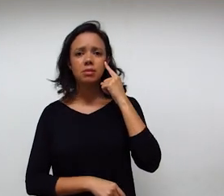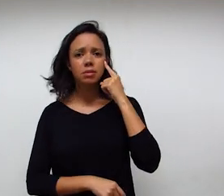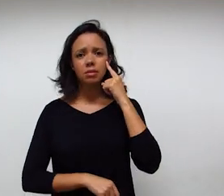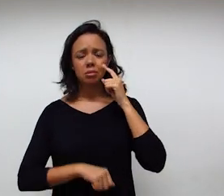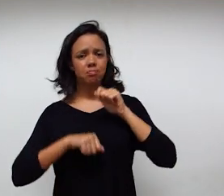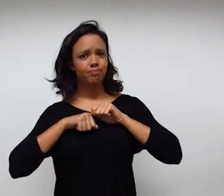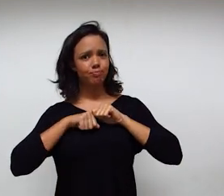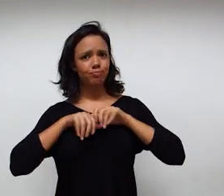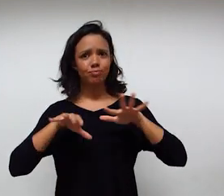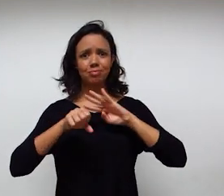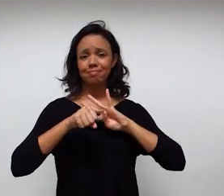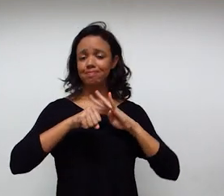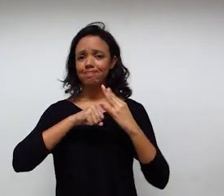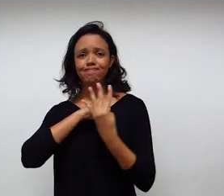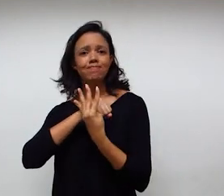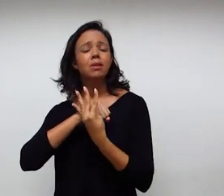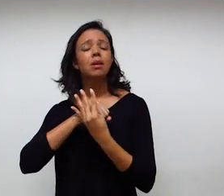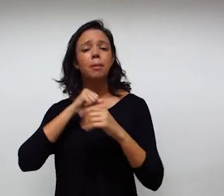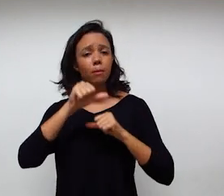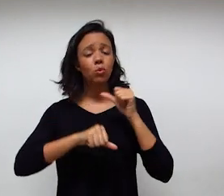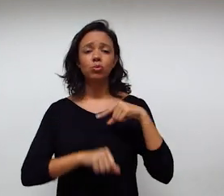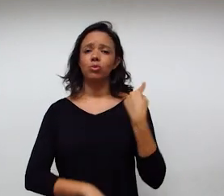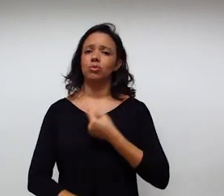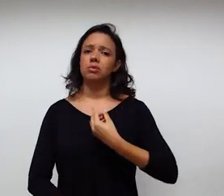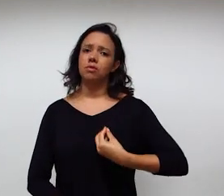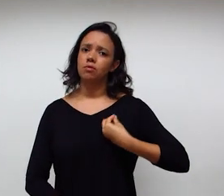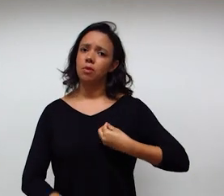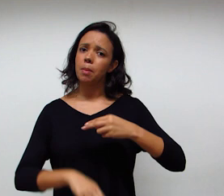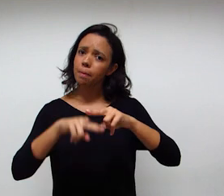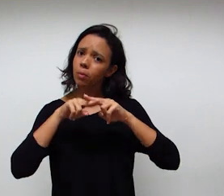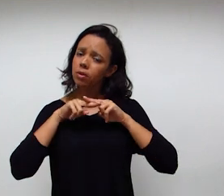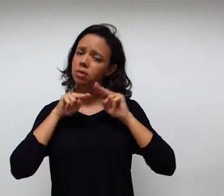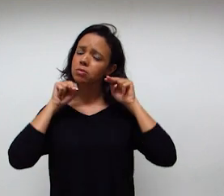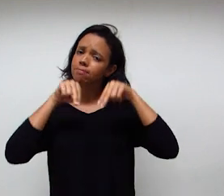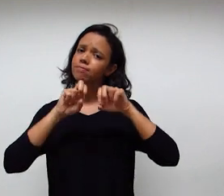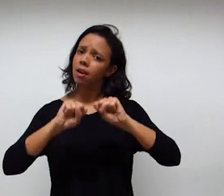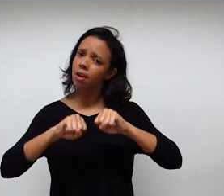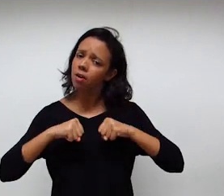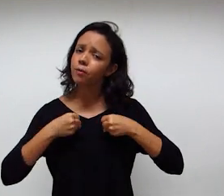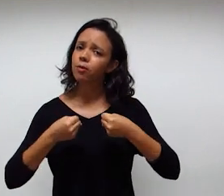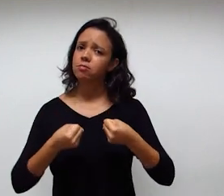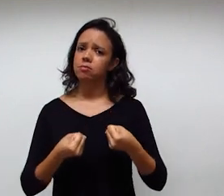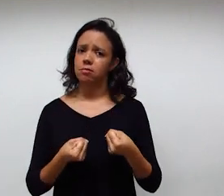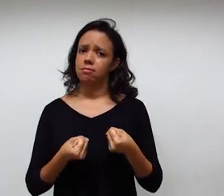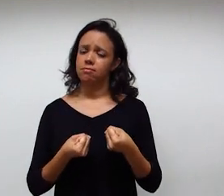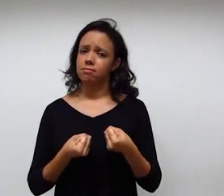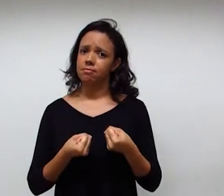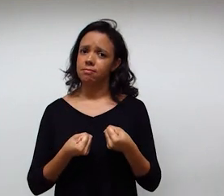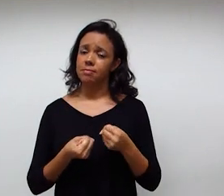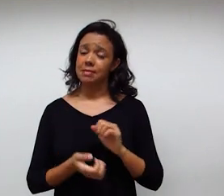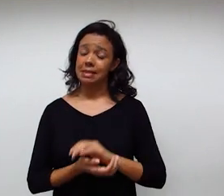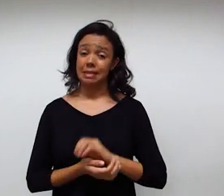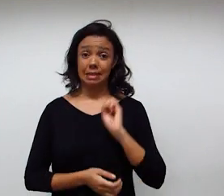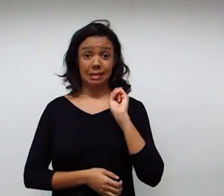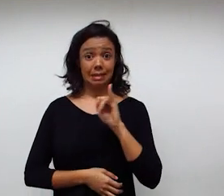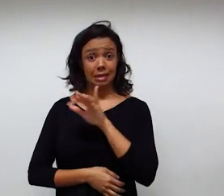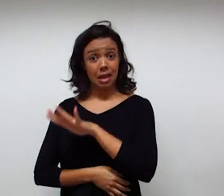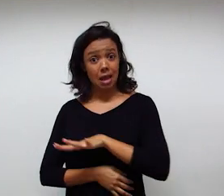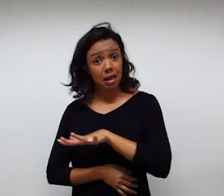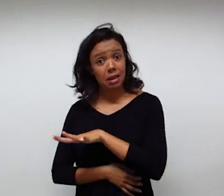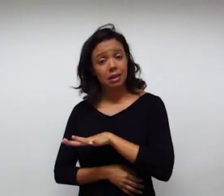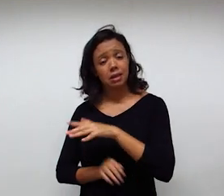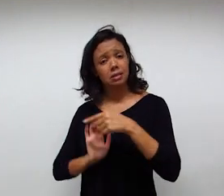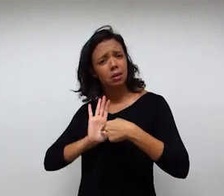A pandemia do coronavírus modificou a nossa rotina e é por isso que eu venho aqui reforçar. Se a